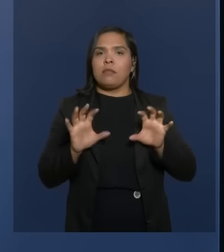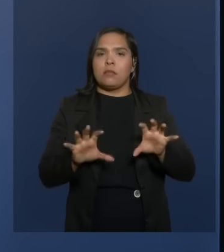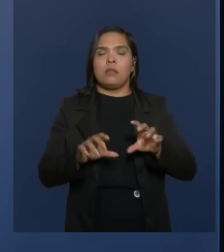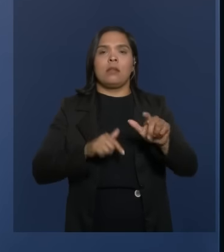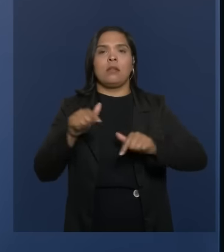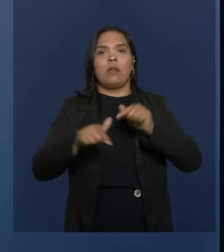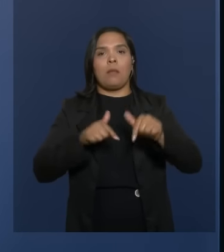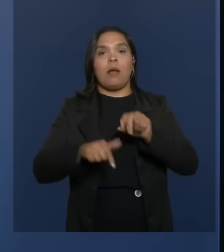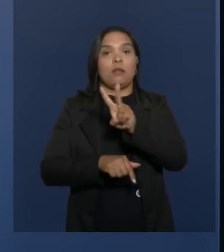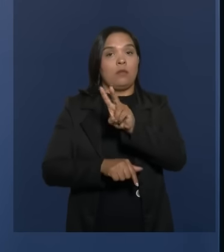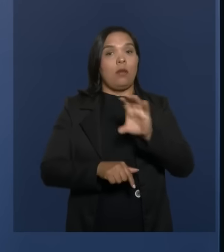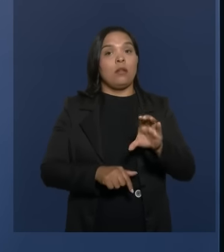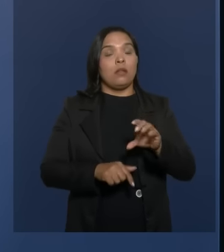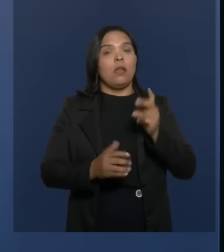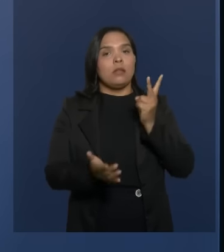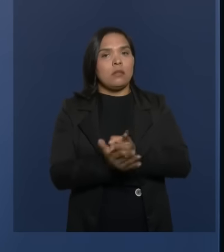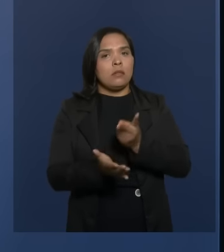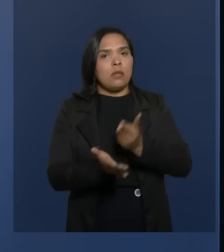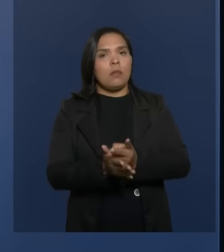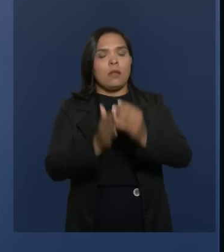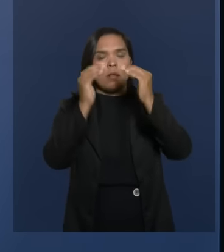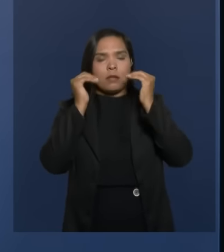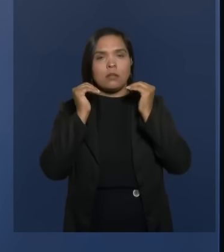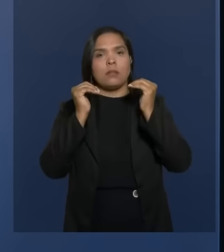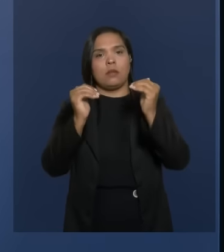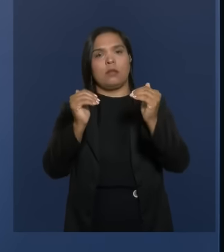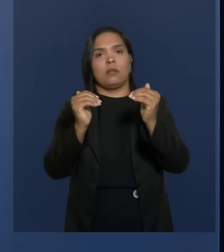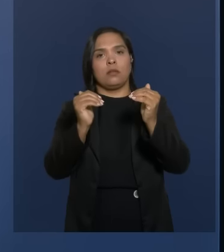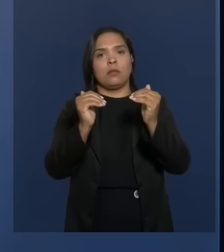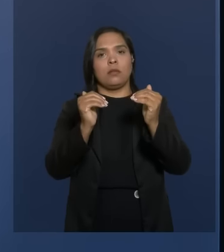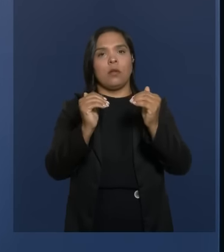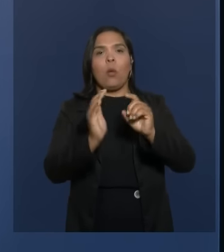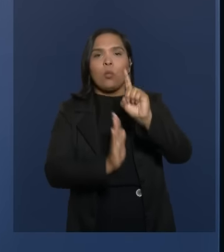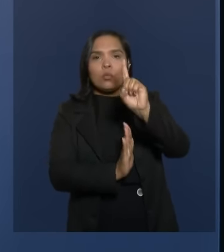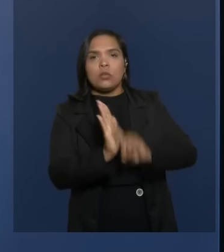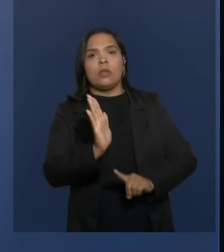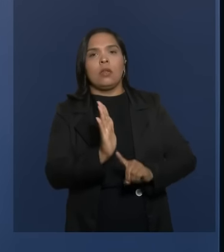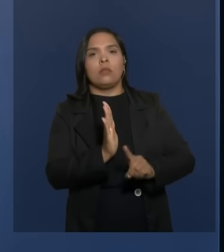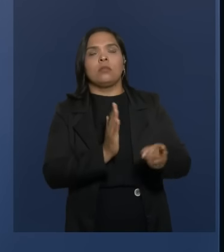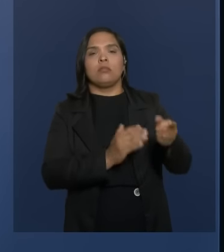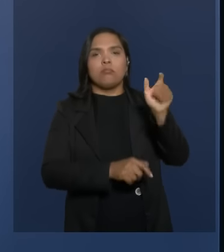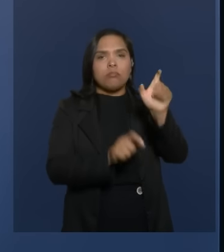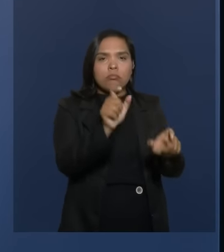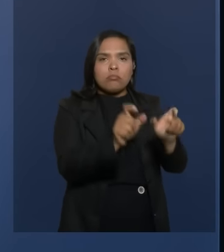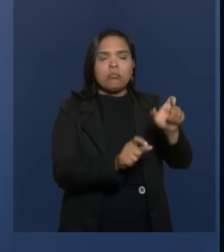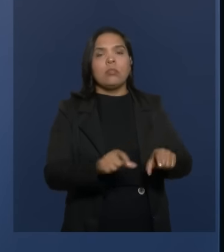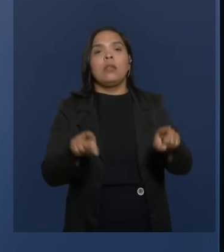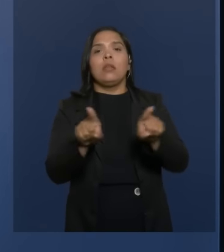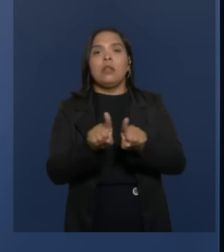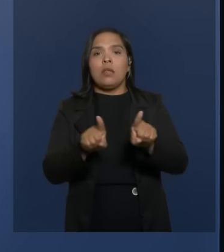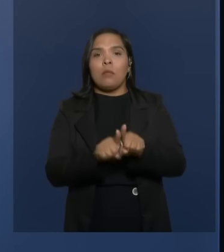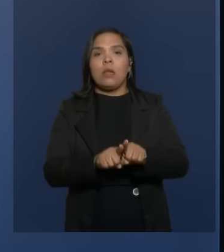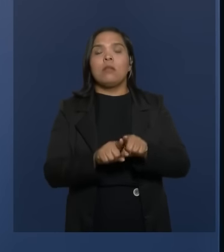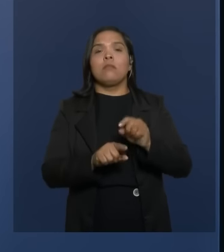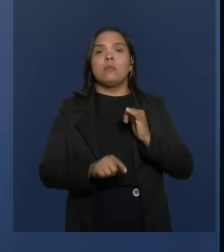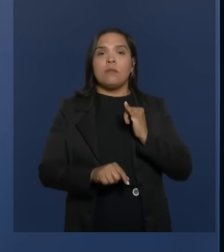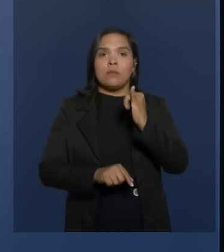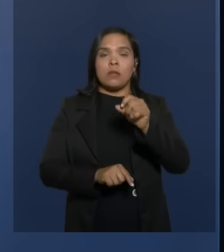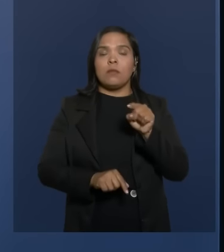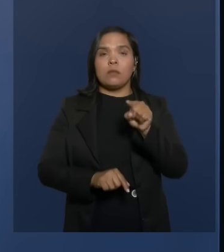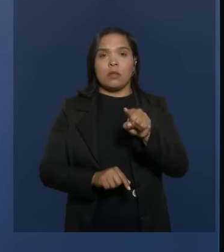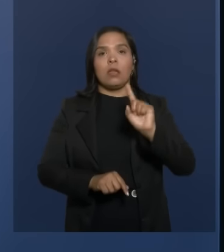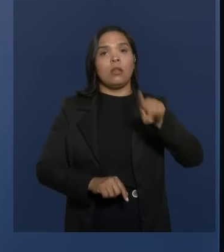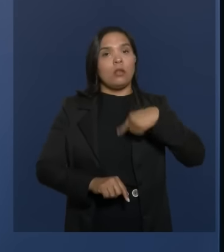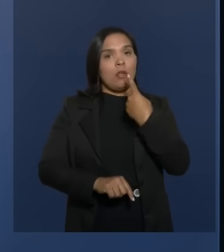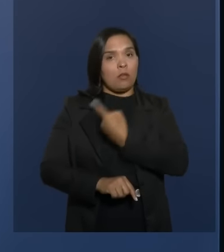cidade, é respeitando os direitos dos outros. E dizer para a senhora também que nós